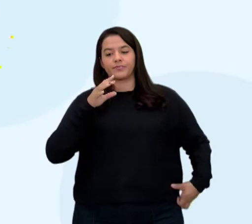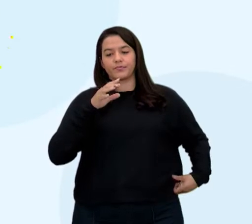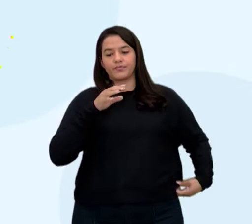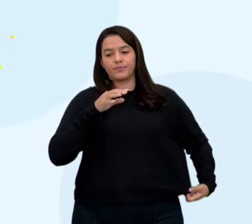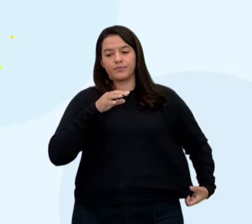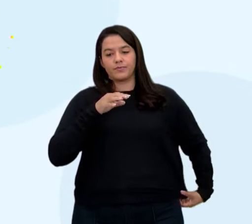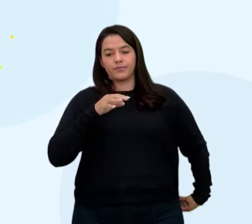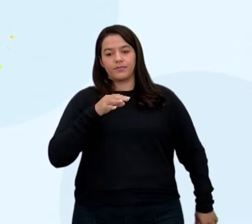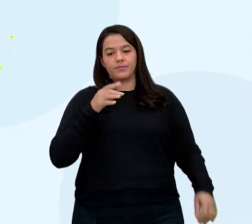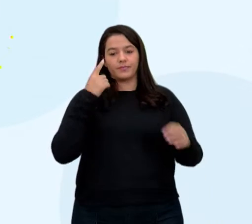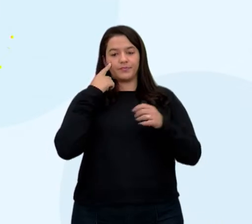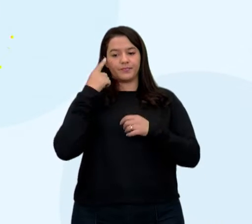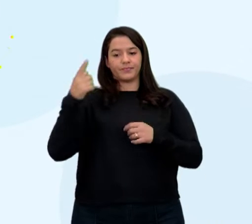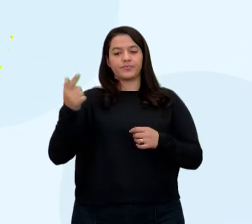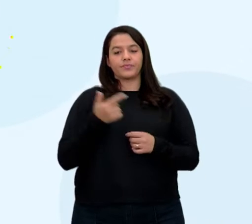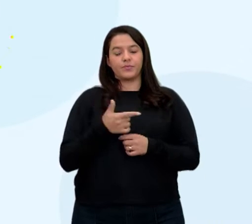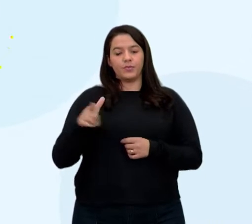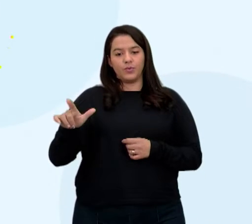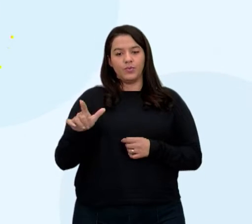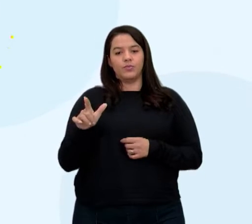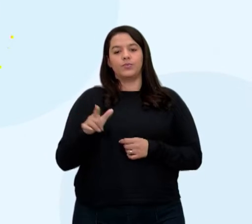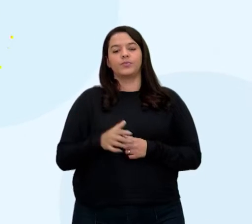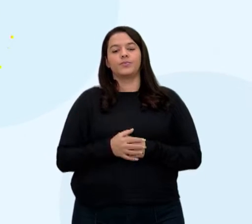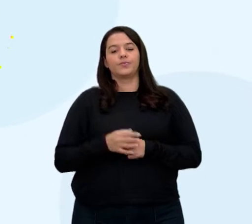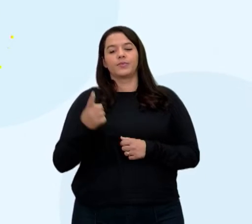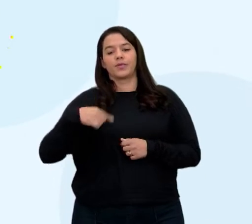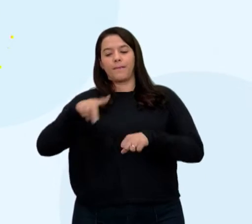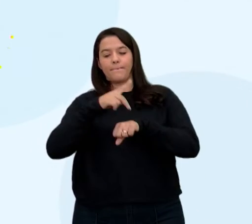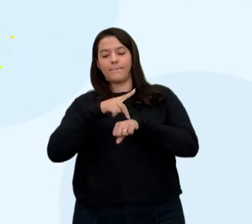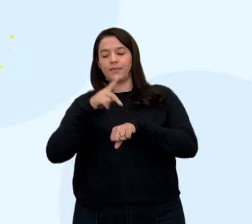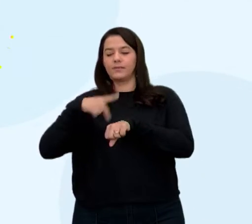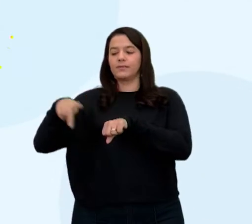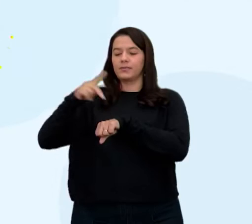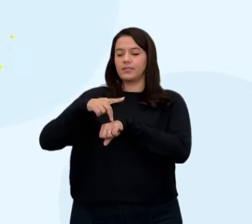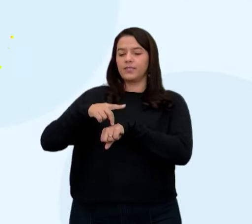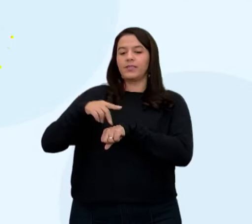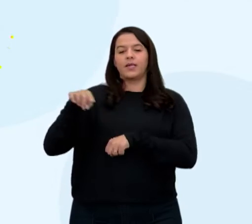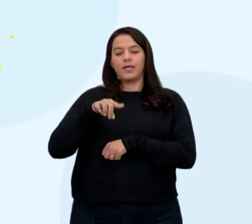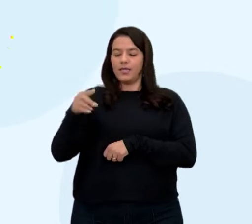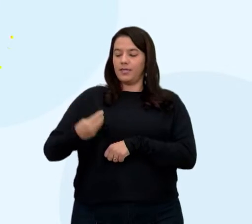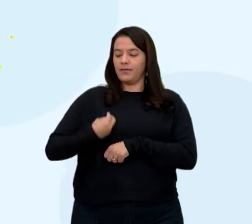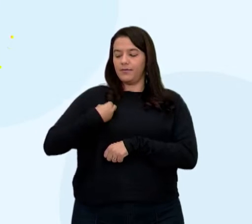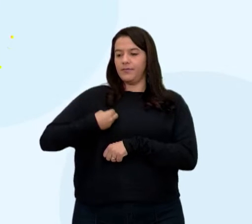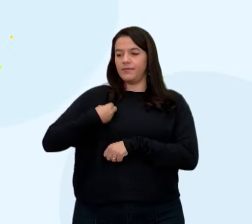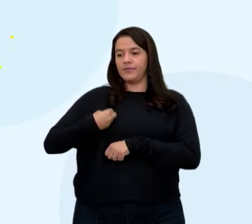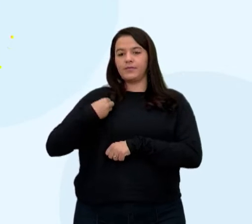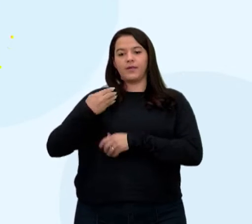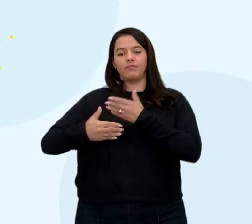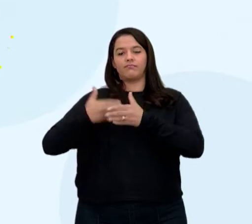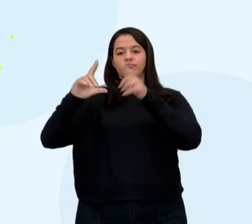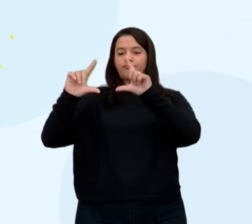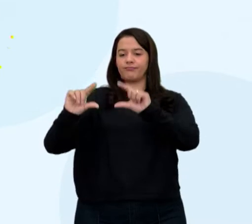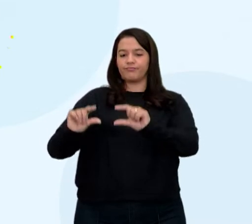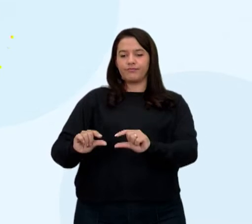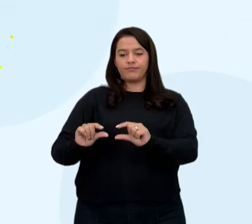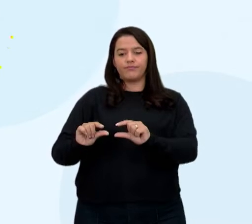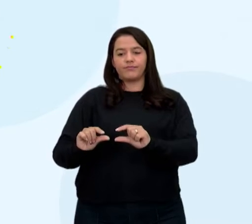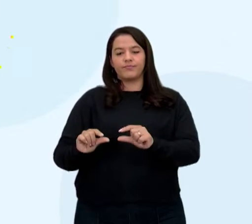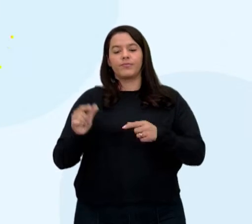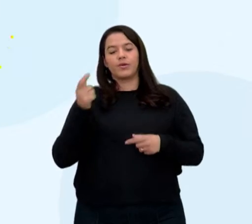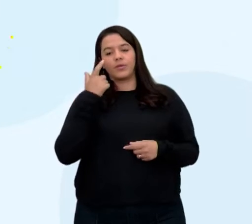oposto, que são aqueles países que têm uma expectativa de vida menor. Aonde que há uma concentração dessa